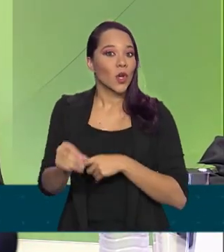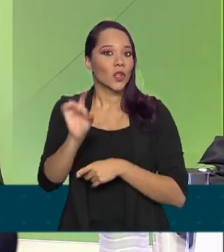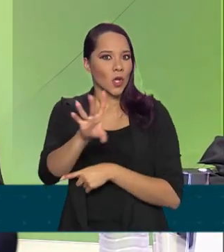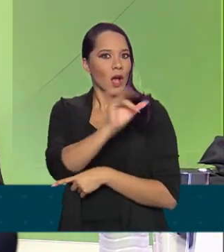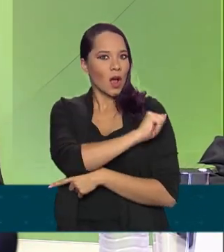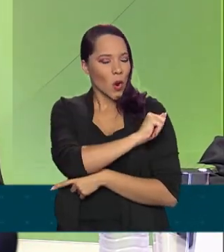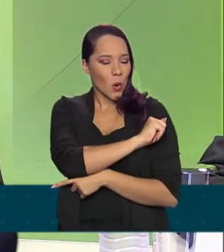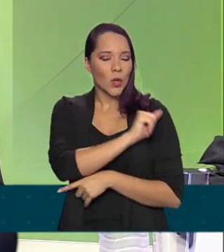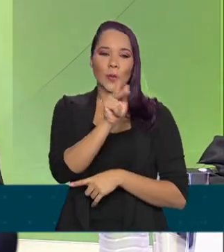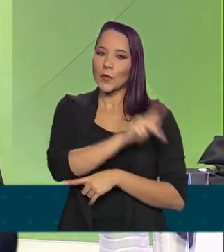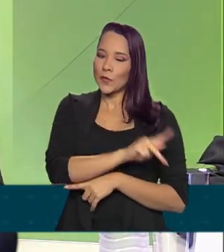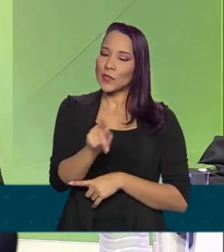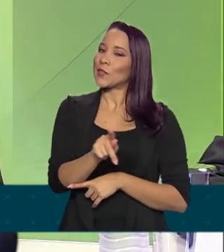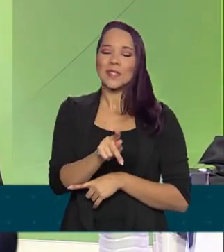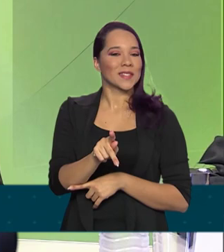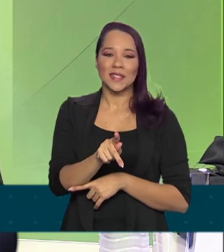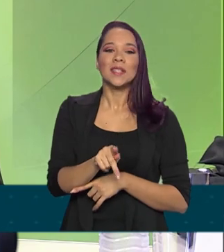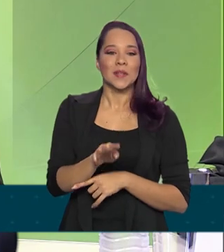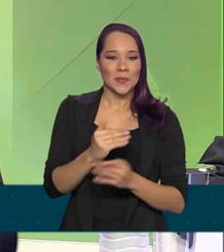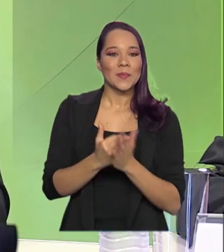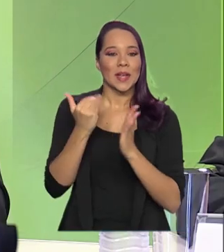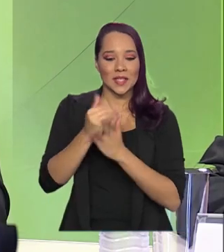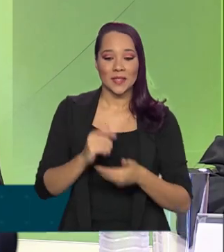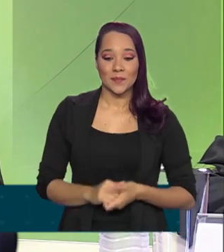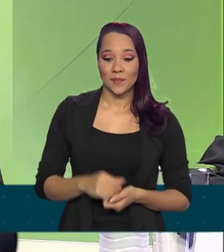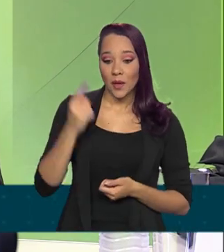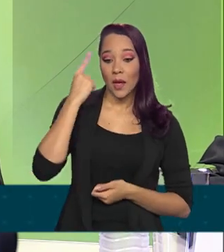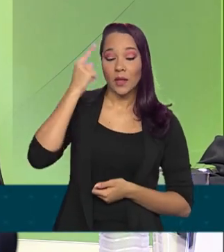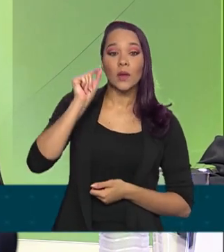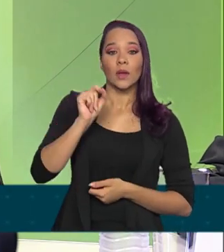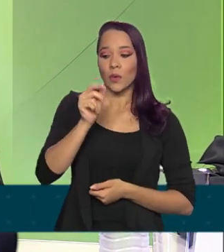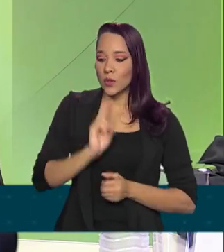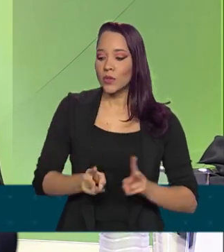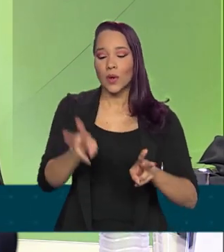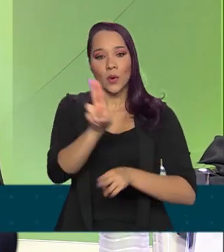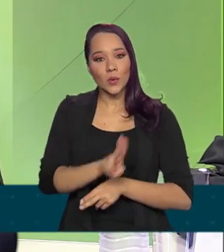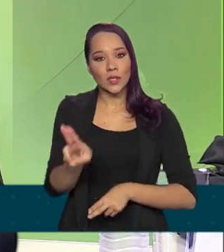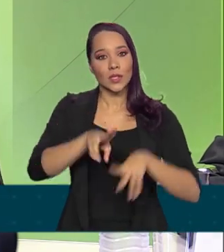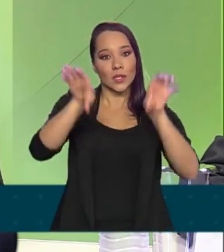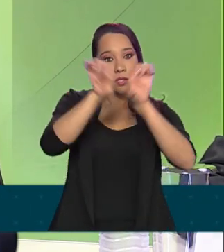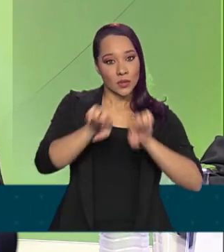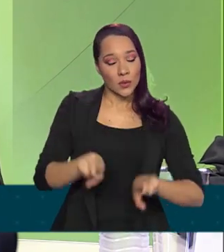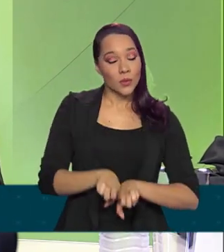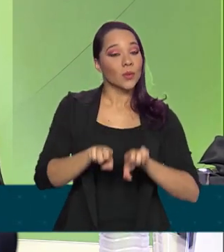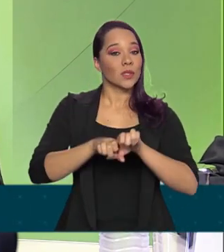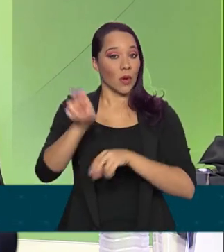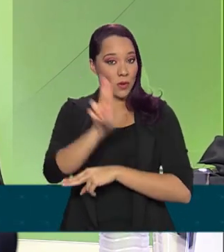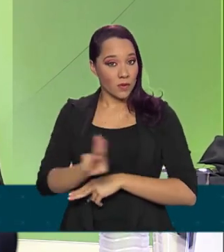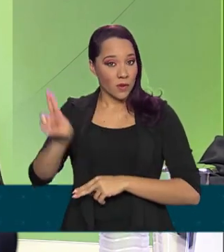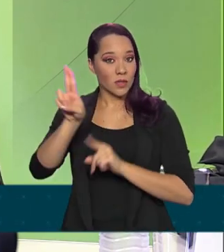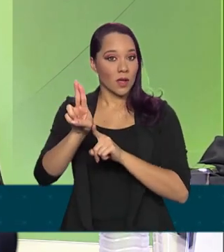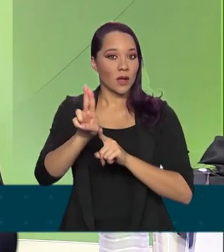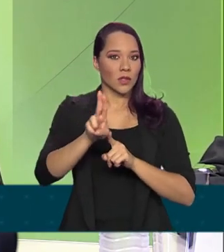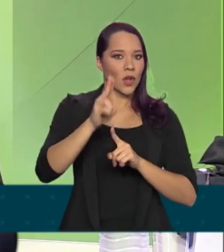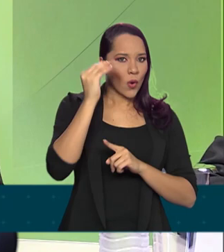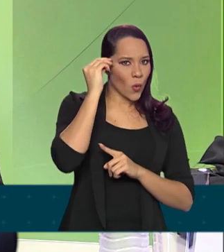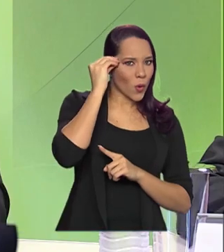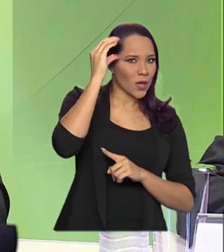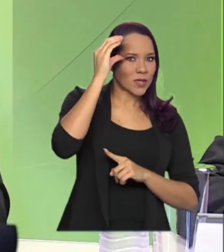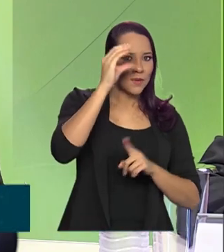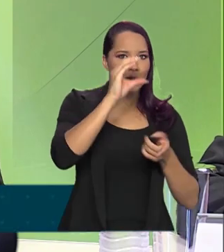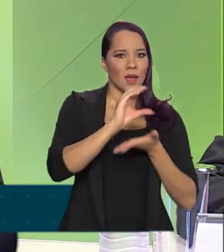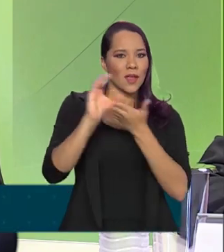alunos e professores. A ideia é continuar utilizando a estrutura das universidades, o conhecimento da academia,